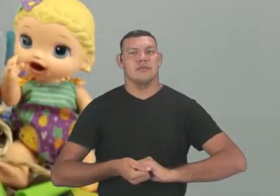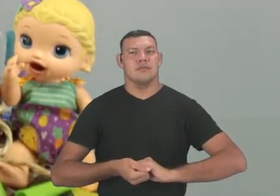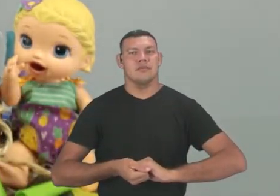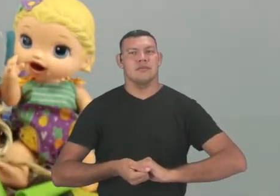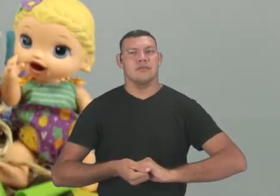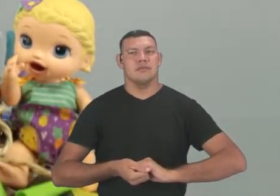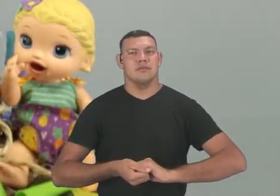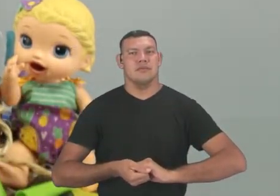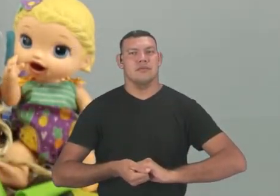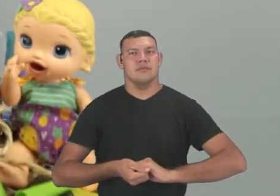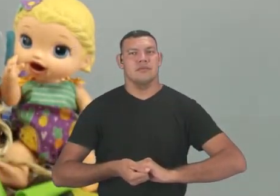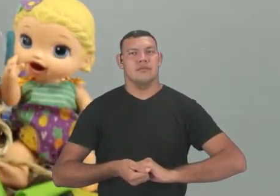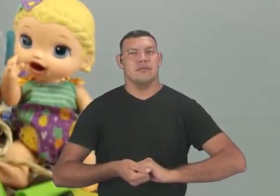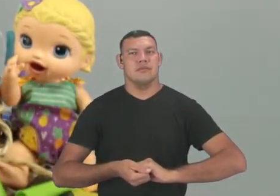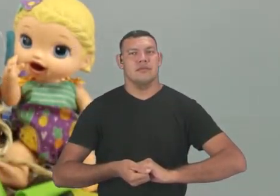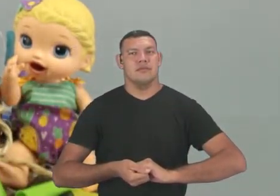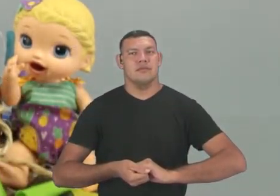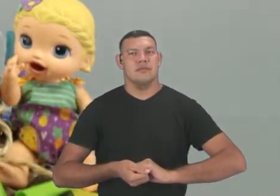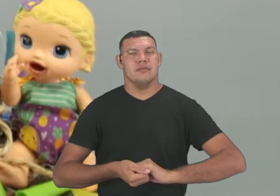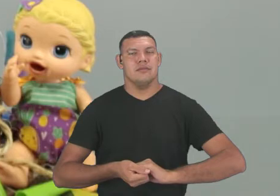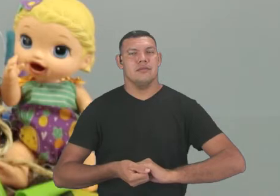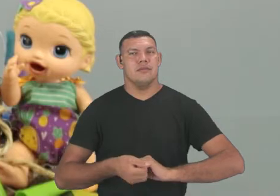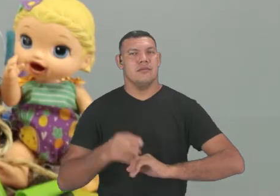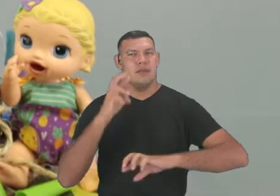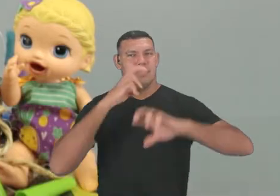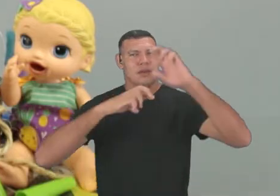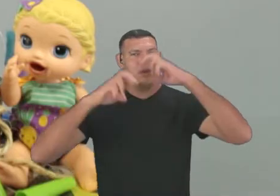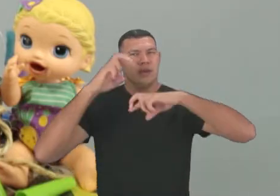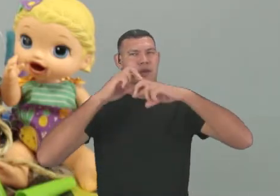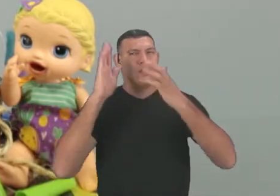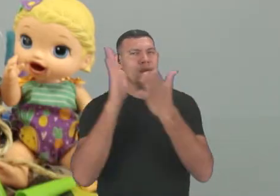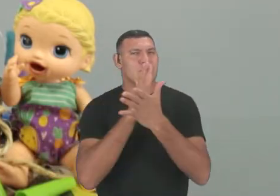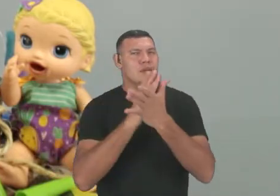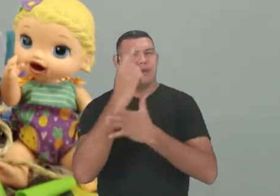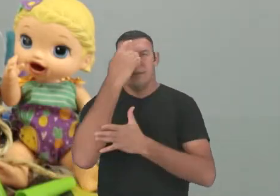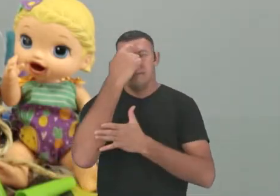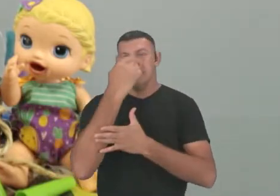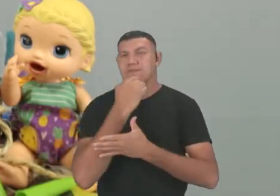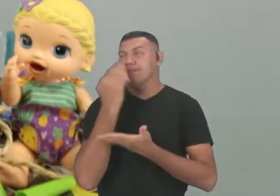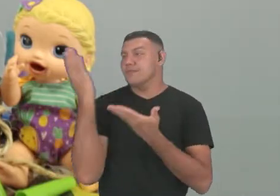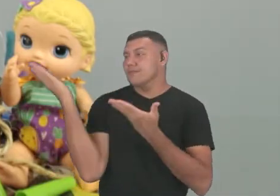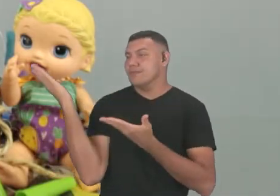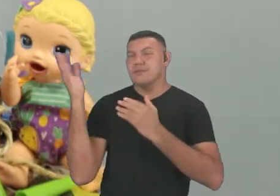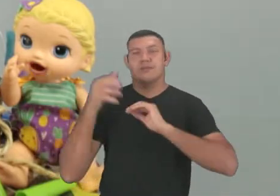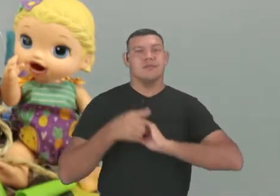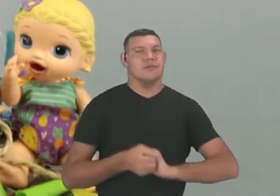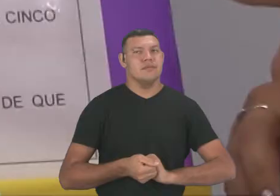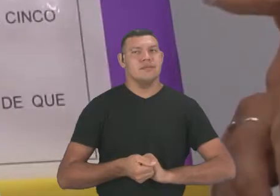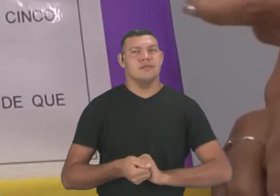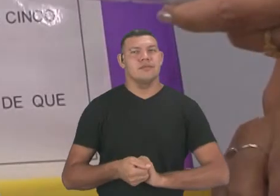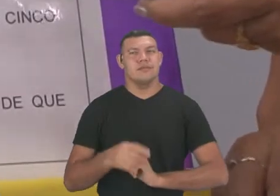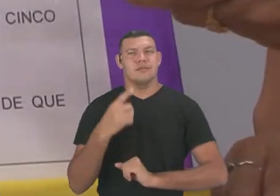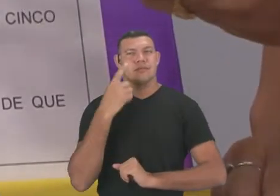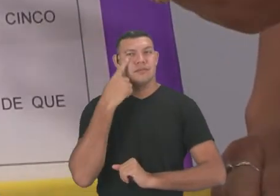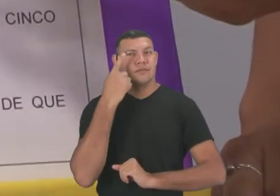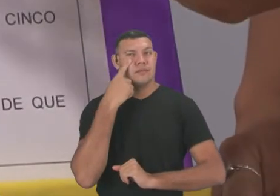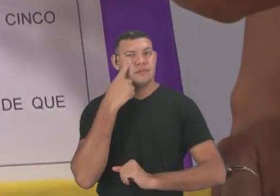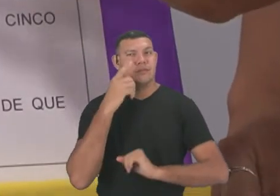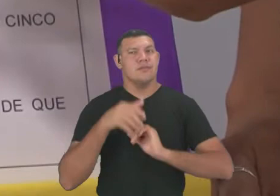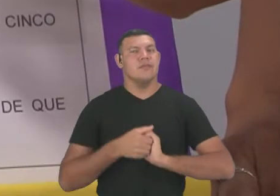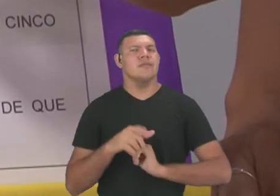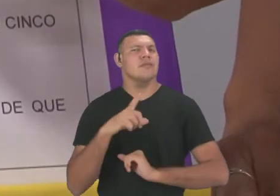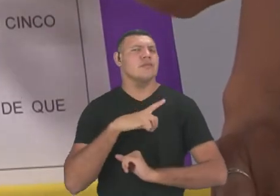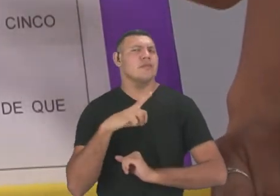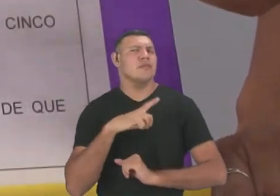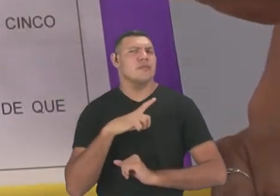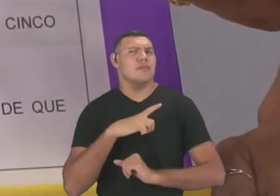Vamos lá. Vamos observar algumas imagens. Vamos observar essas imagens aqui. O nós